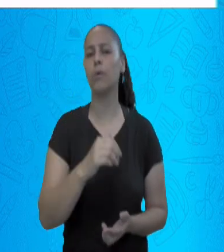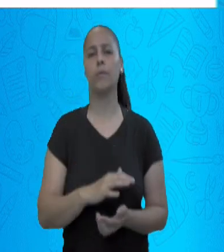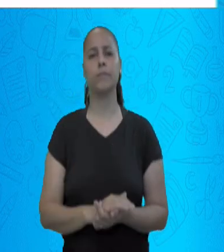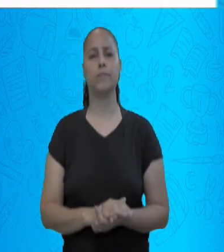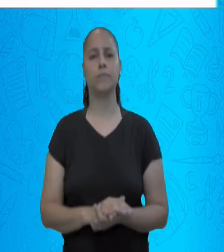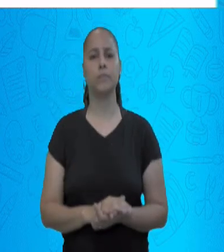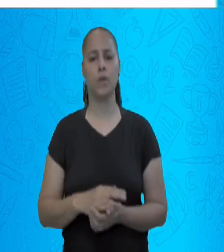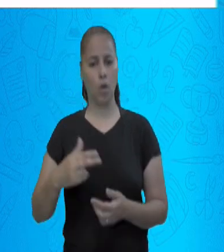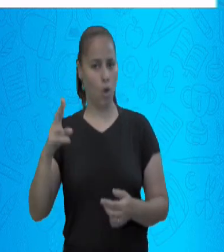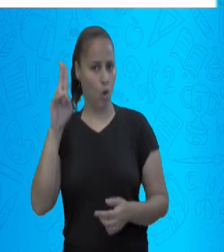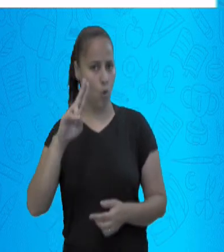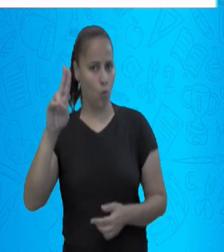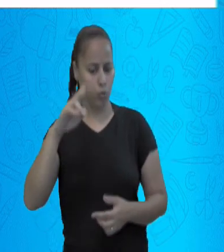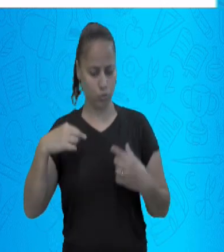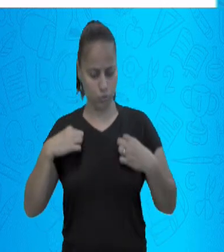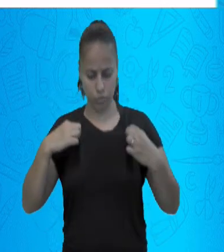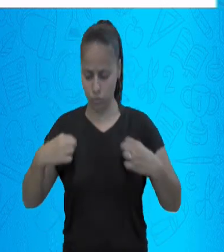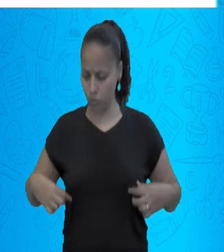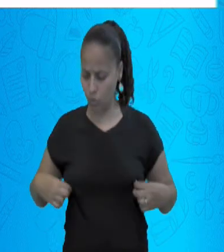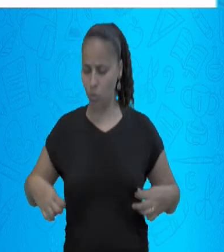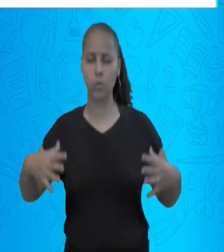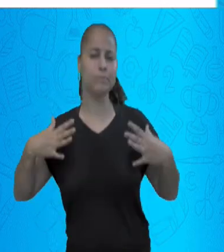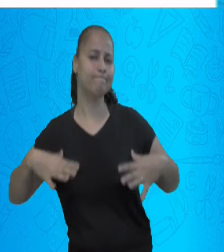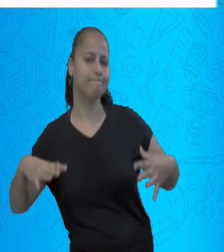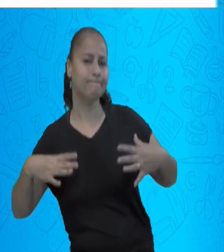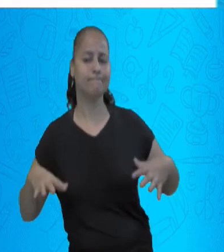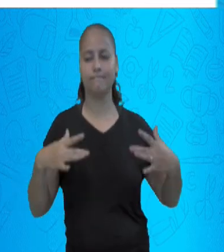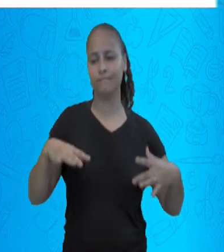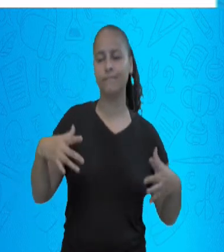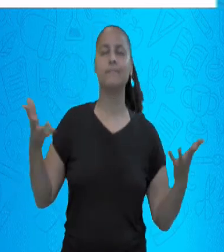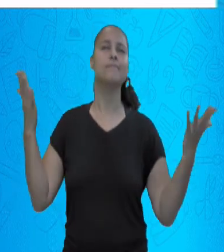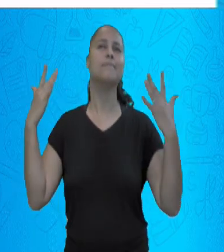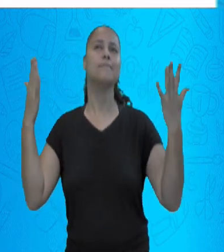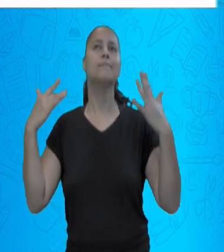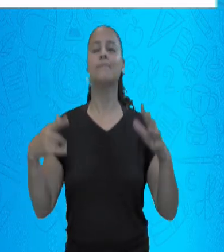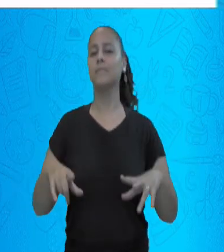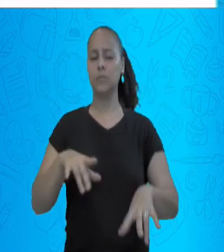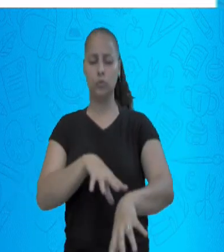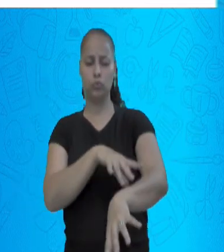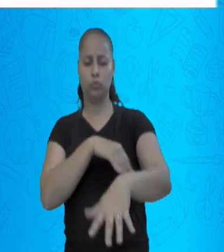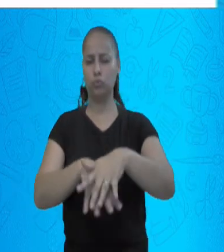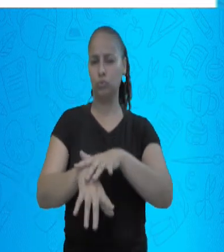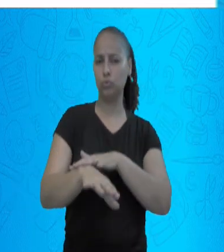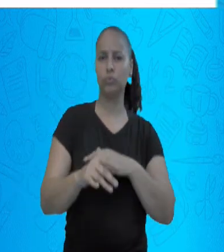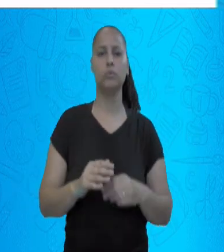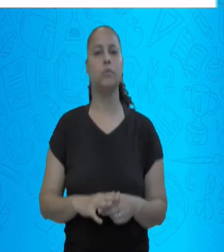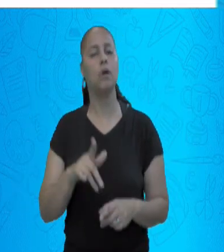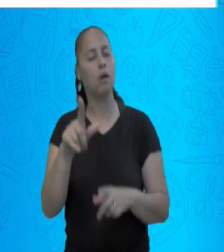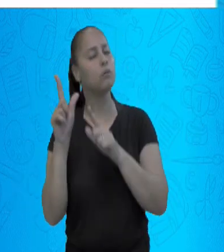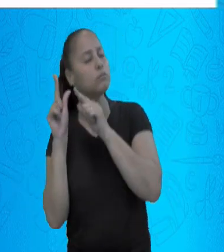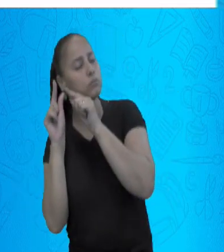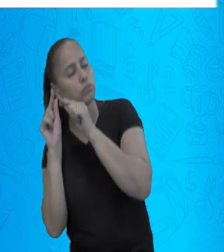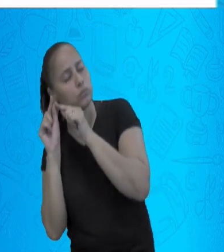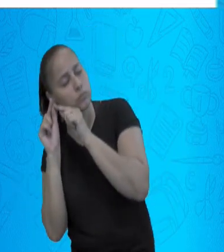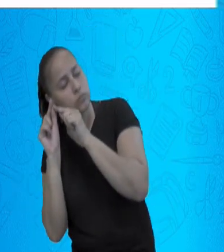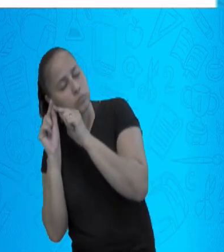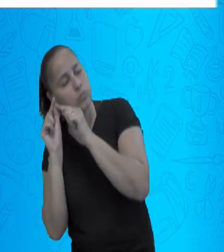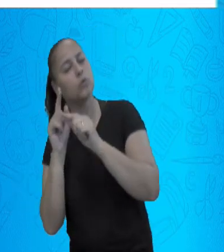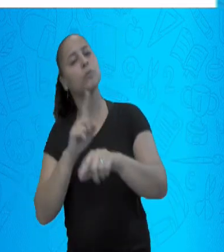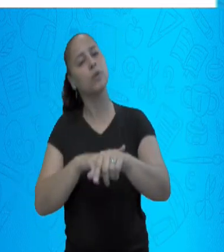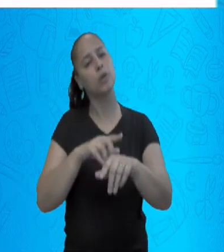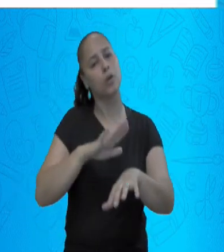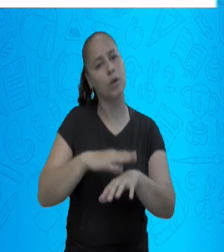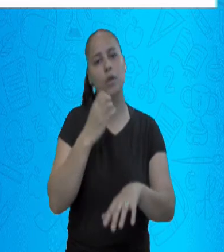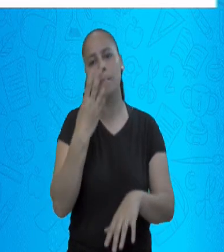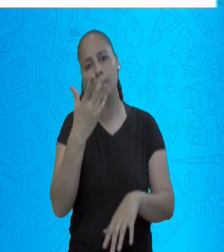Use roupas confortáveis e de tecidos que absorvam a transpiração. Sono regular, momentos de lazer